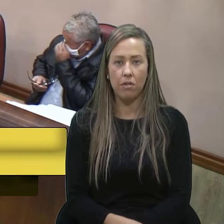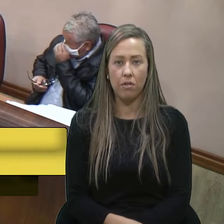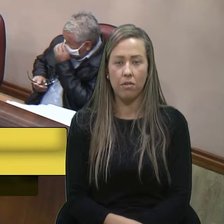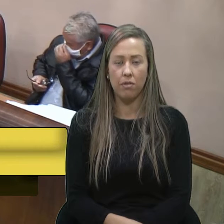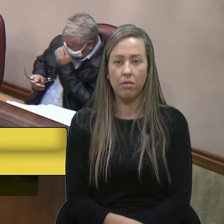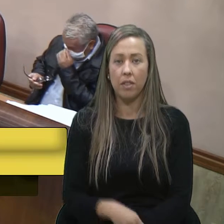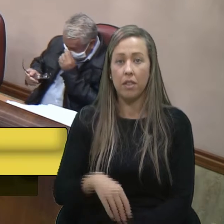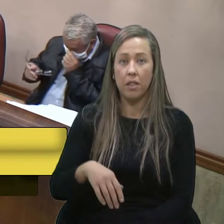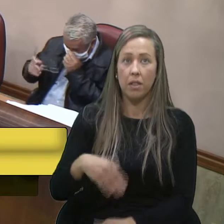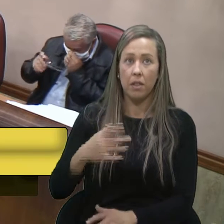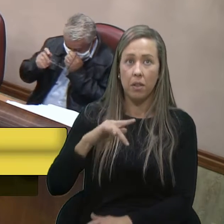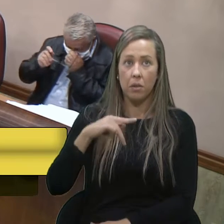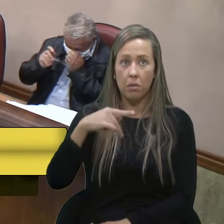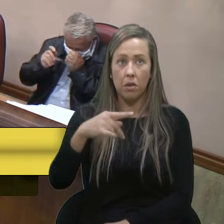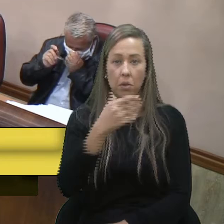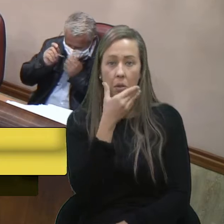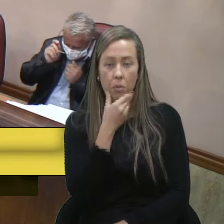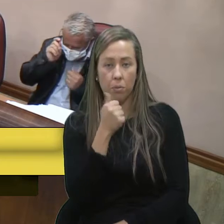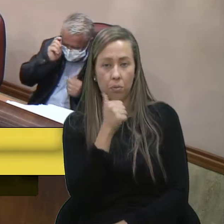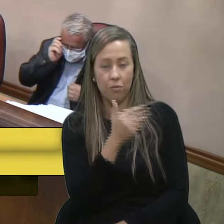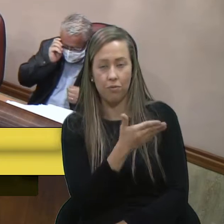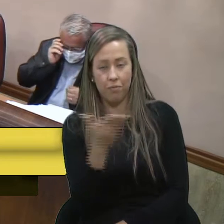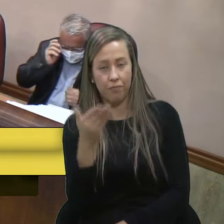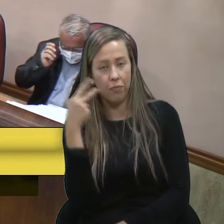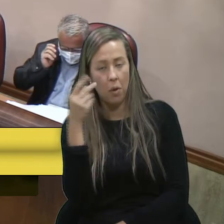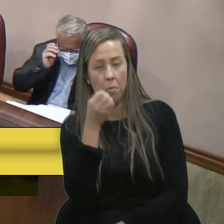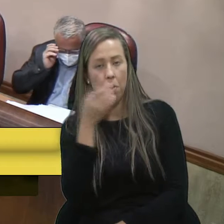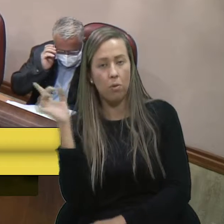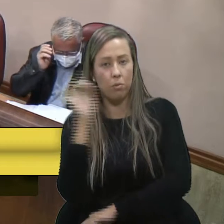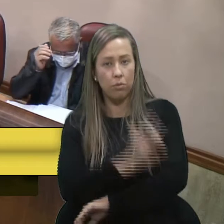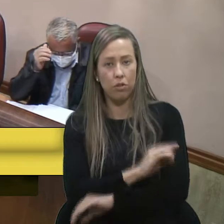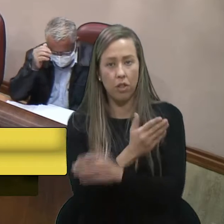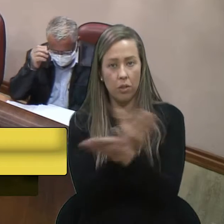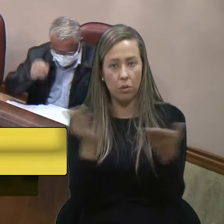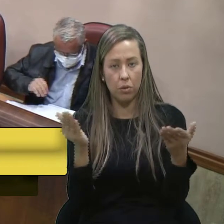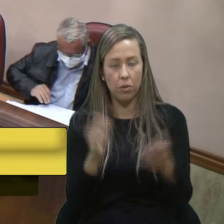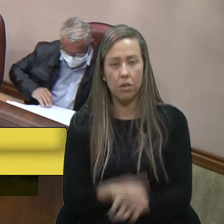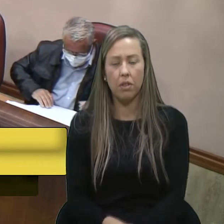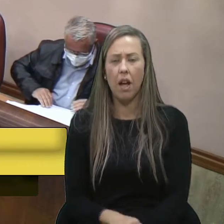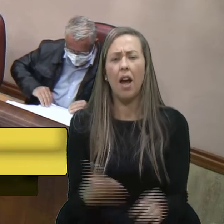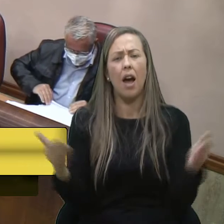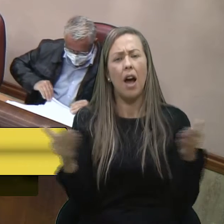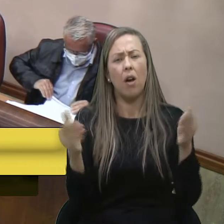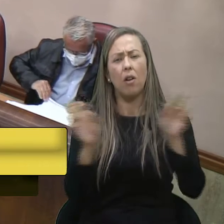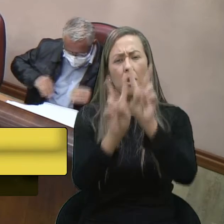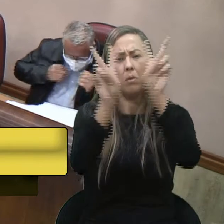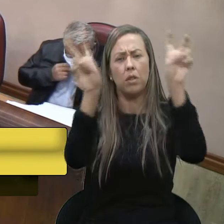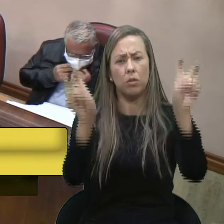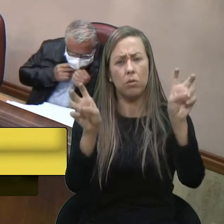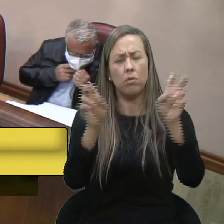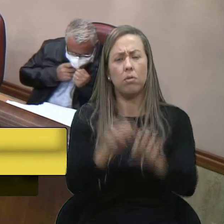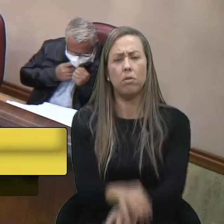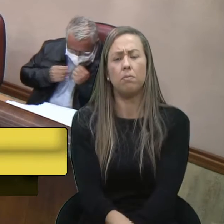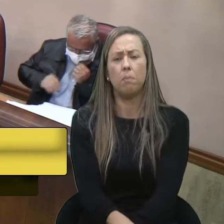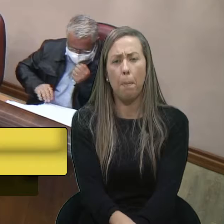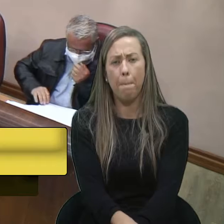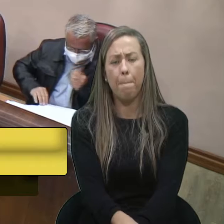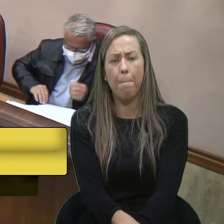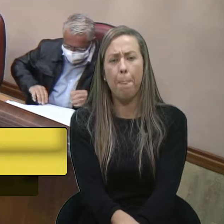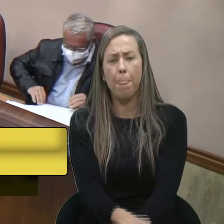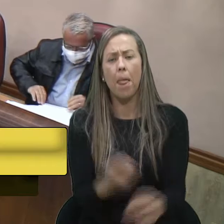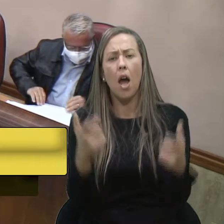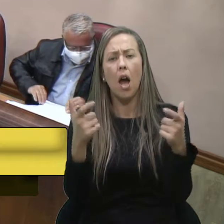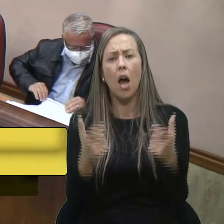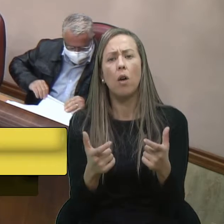Senhor Presidente, senhoras e senhores vereadores, bom dia a todos. Trago aqui um assunto, onde